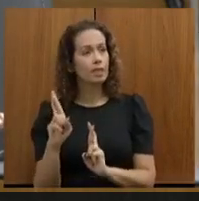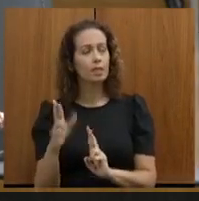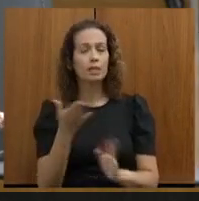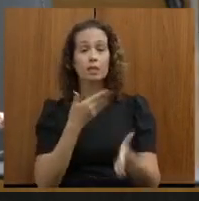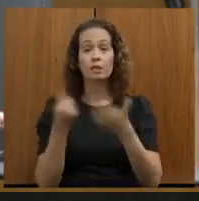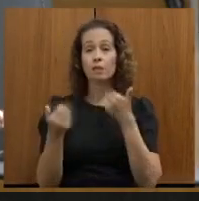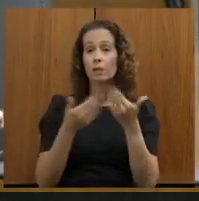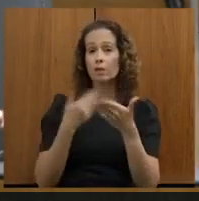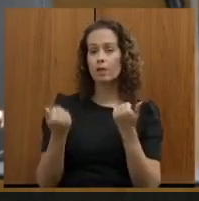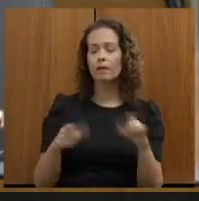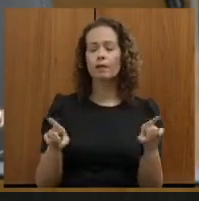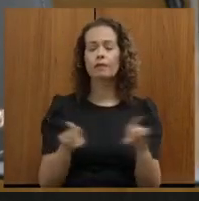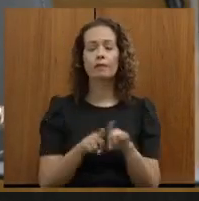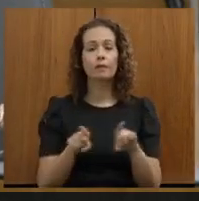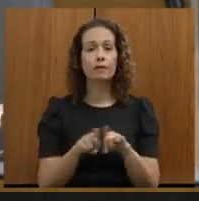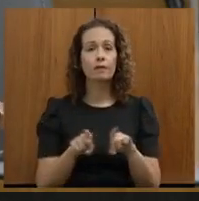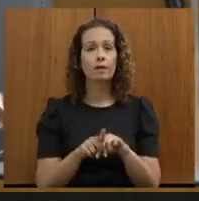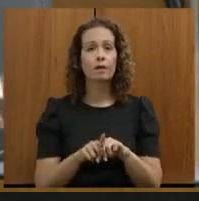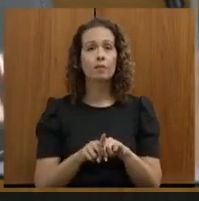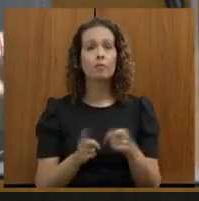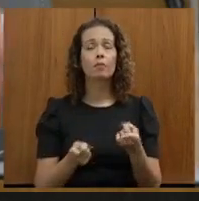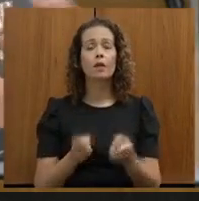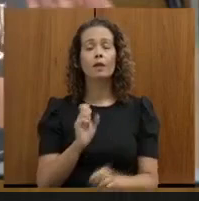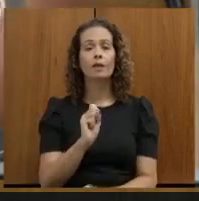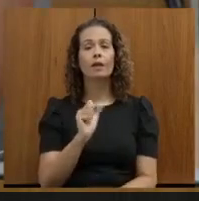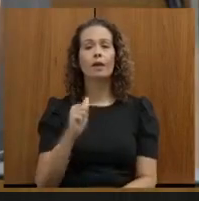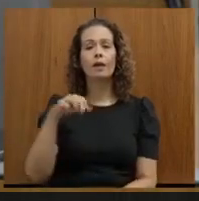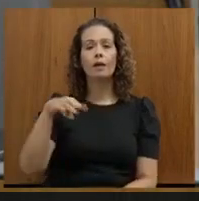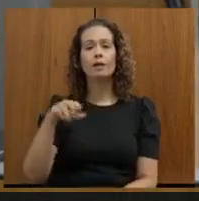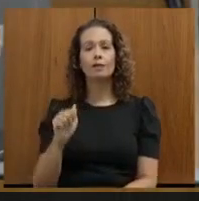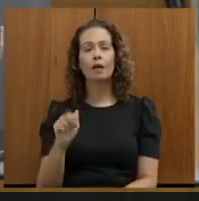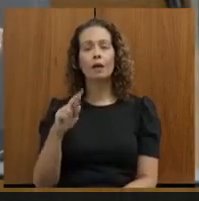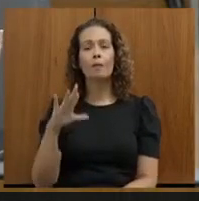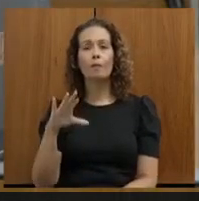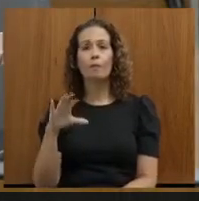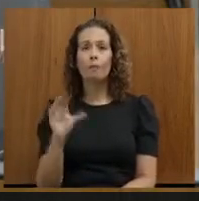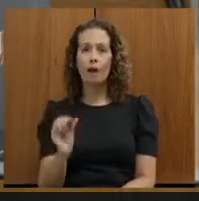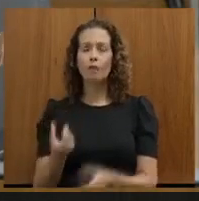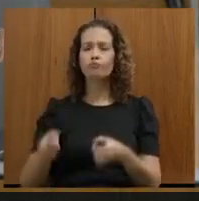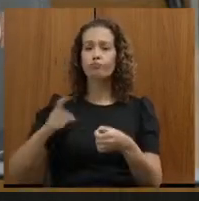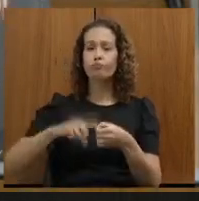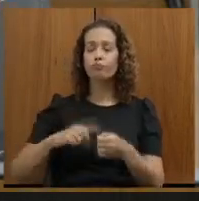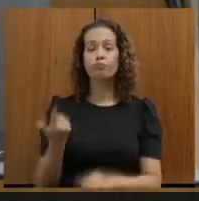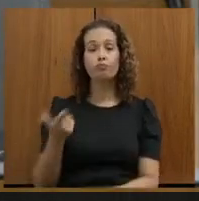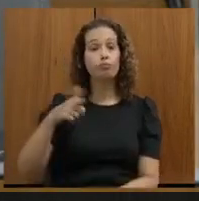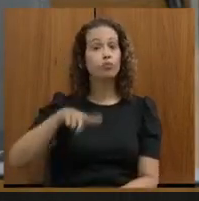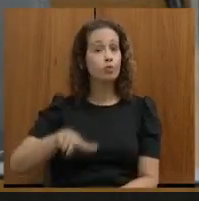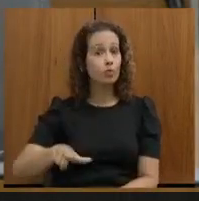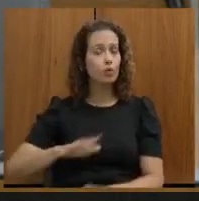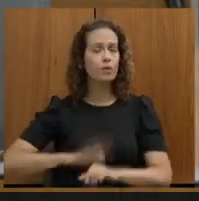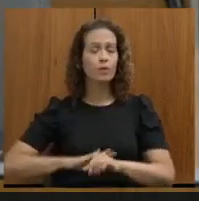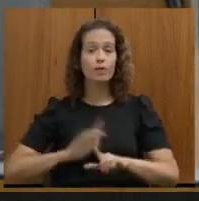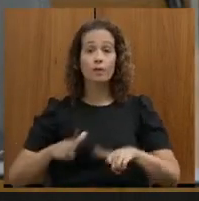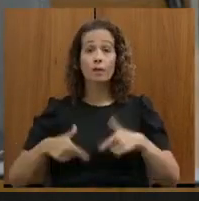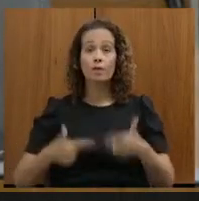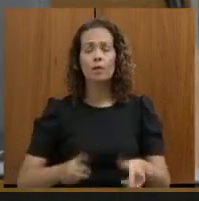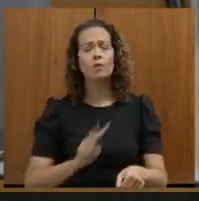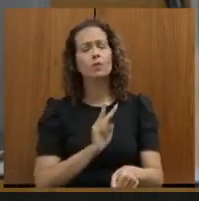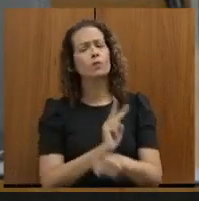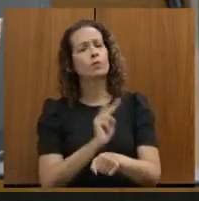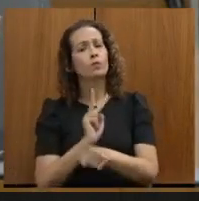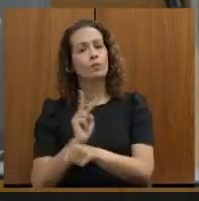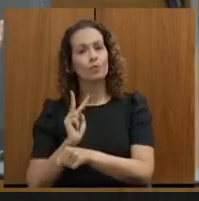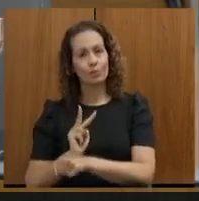melhoria e a repactuação da Samarco, que tem sido feita, presidente, com tanto cuidado,